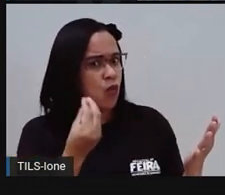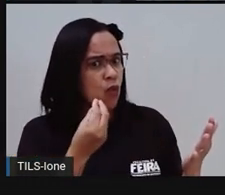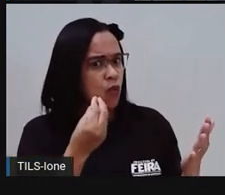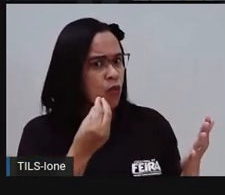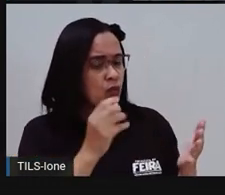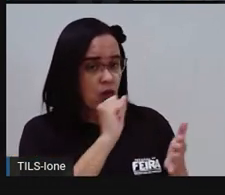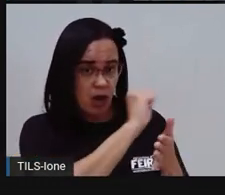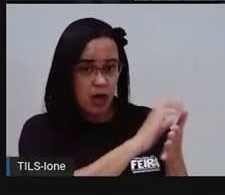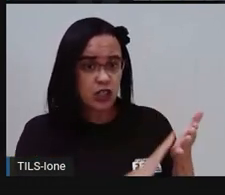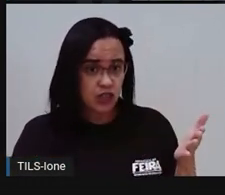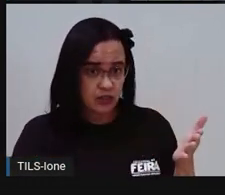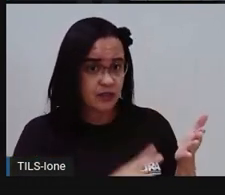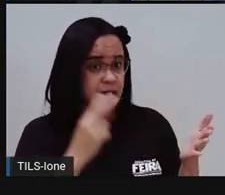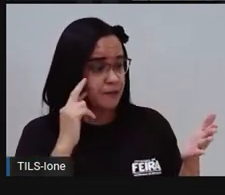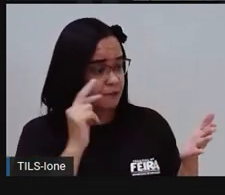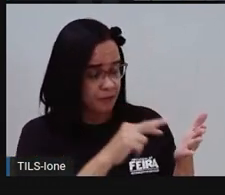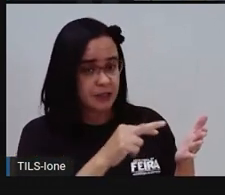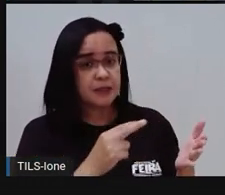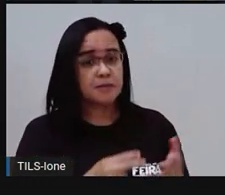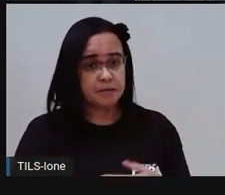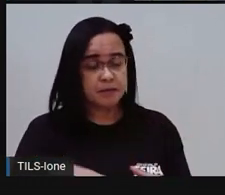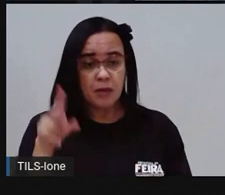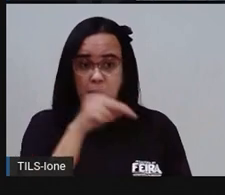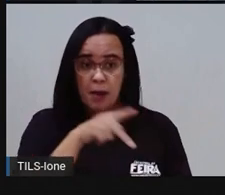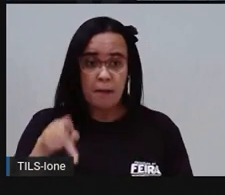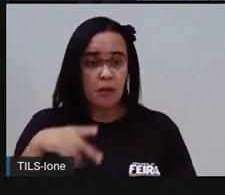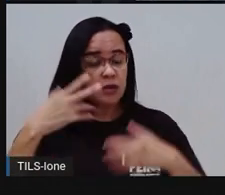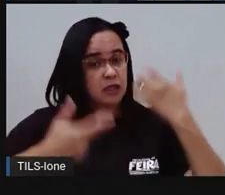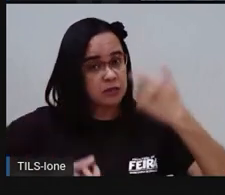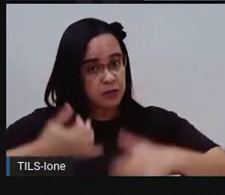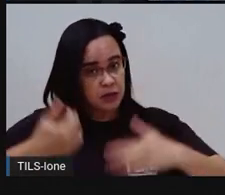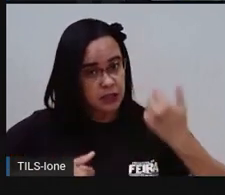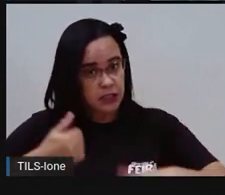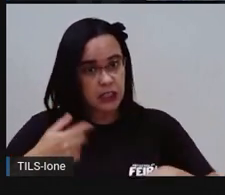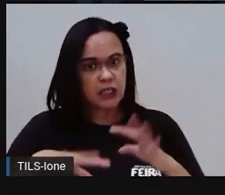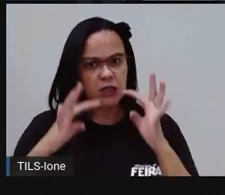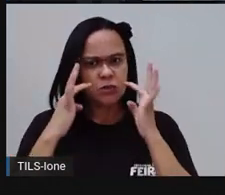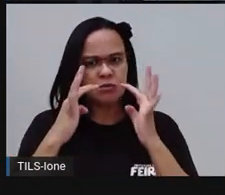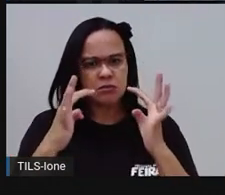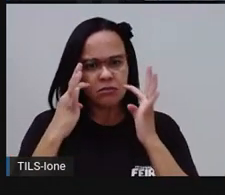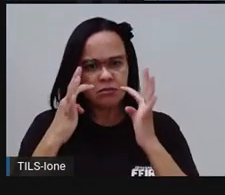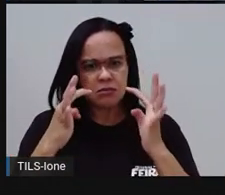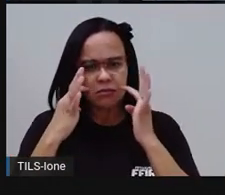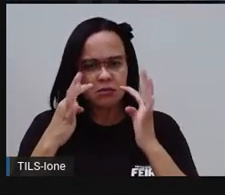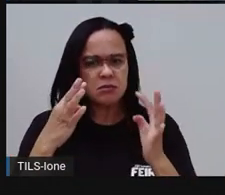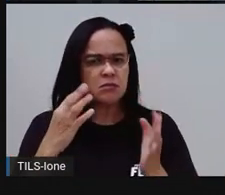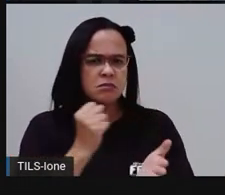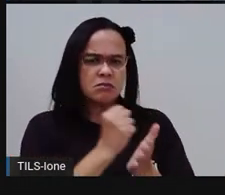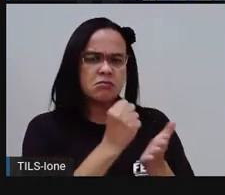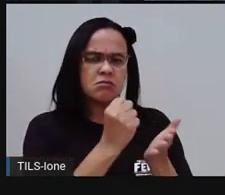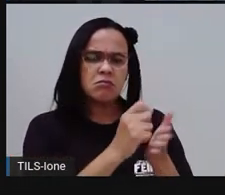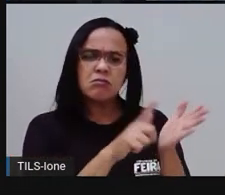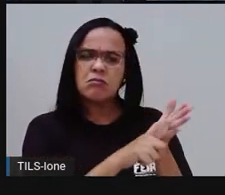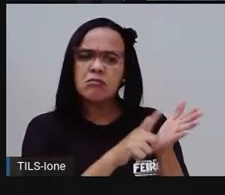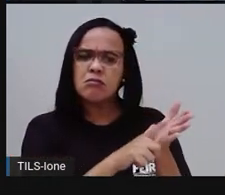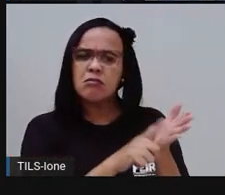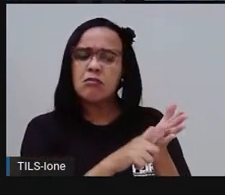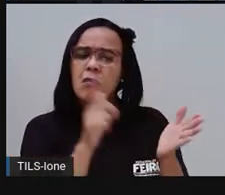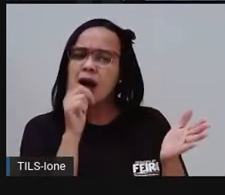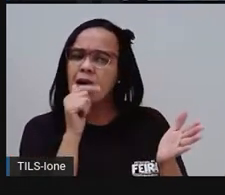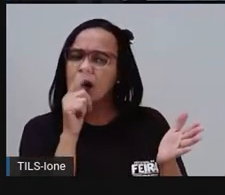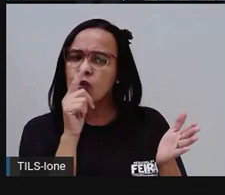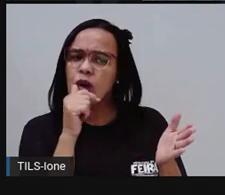agora, né? Enquanto a PRO estiver explicando, você vai observar a conta de água, né? Da sua casa, tá certo?